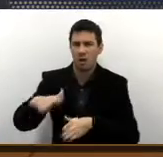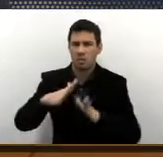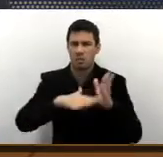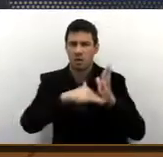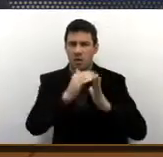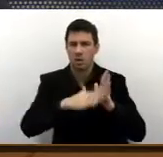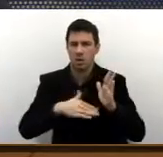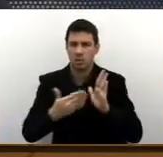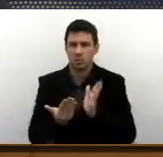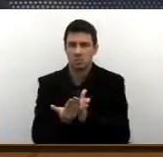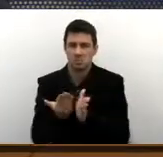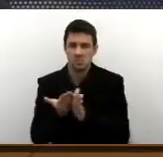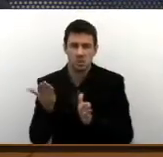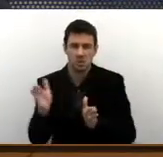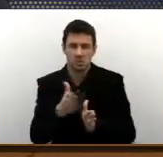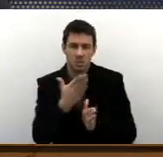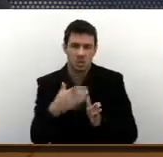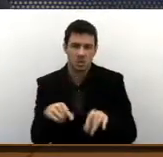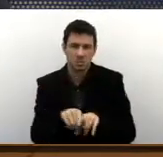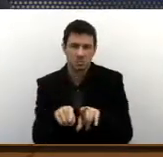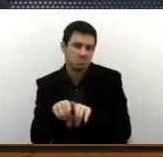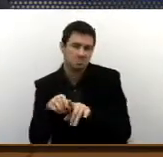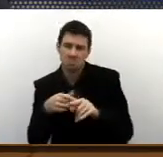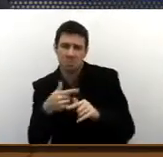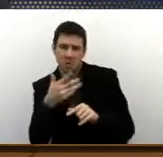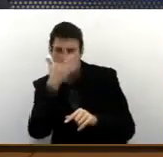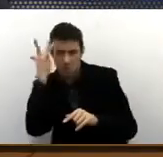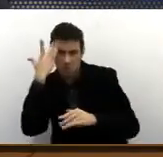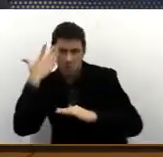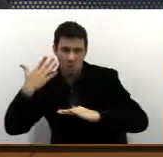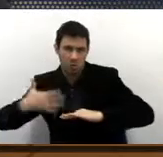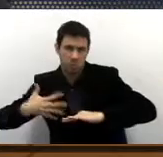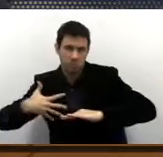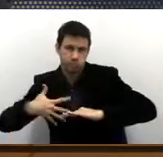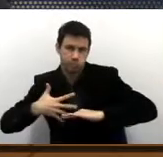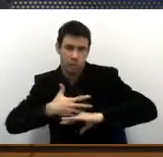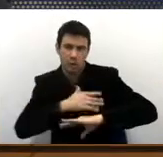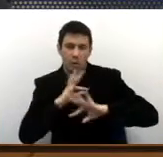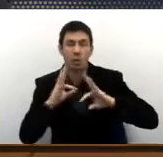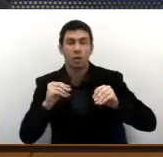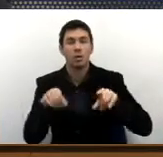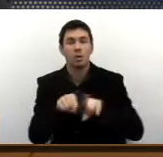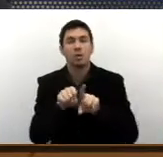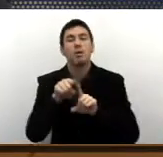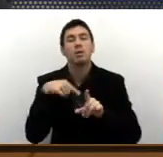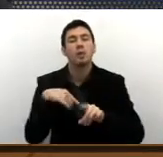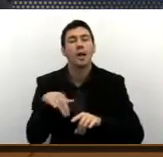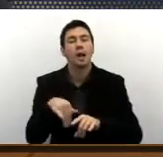carpinteiro, essas coisas, entre outras coisas. aproveitando